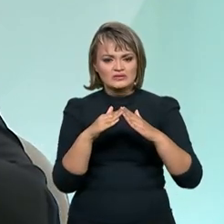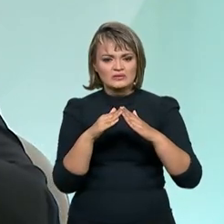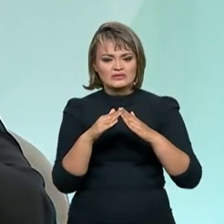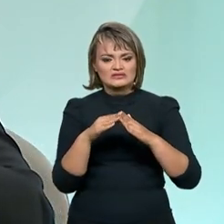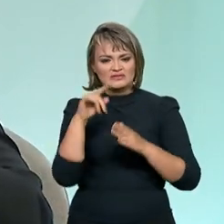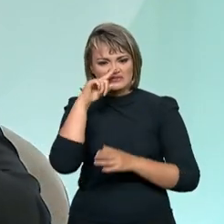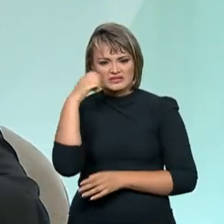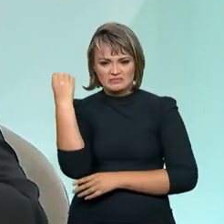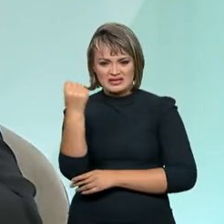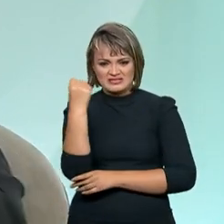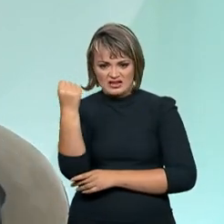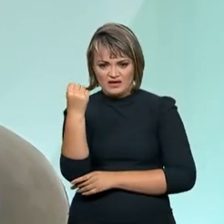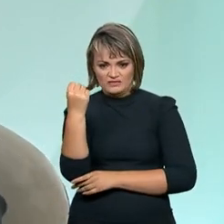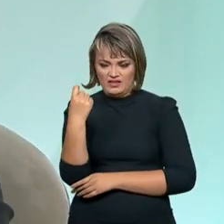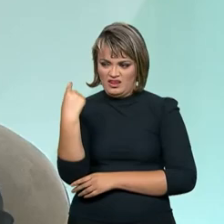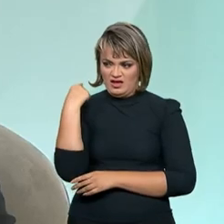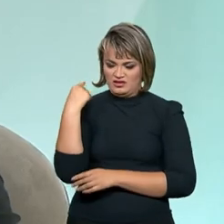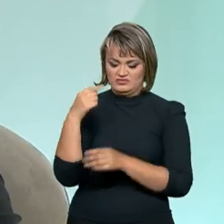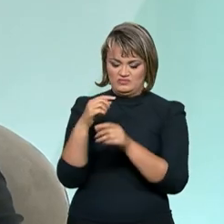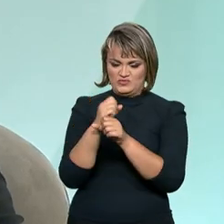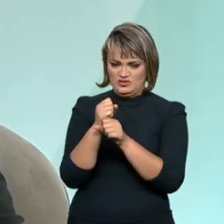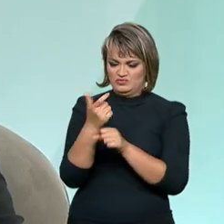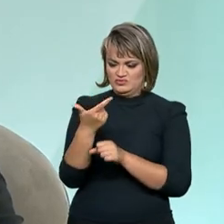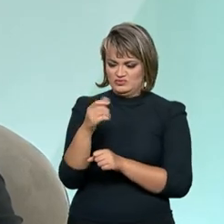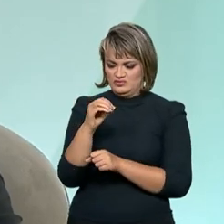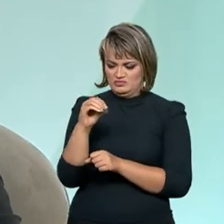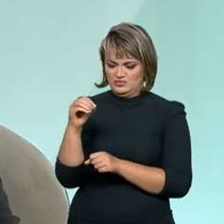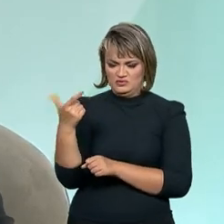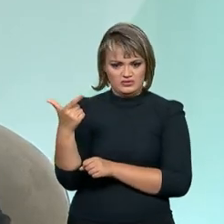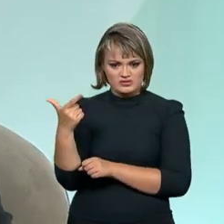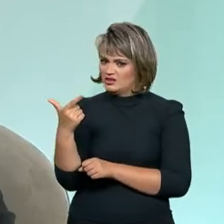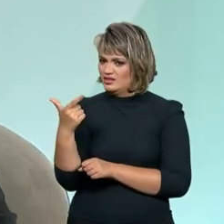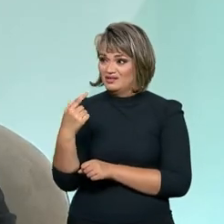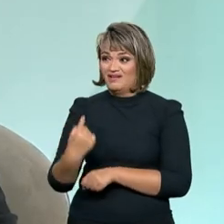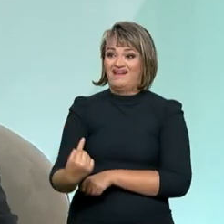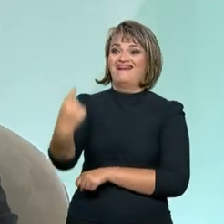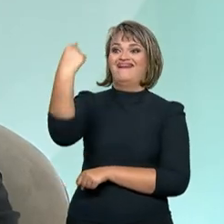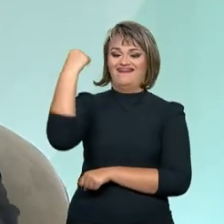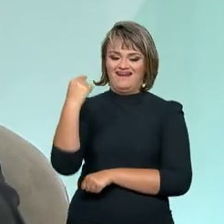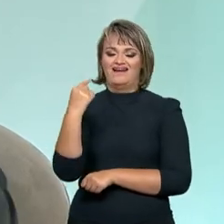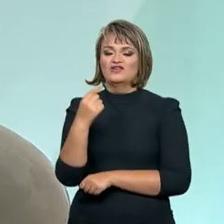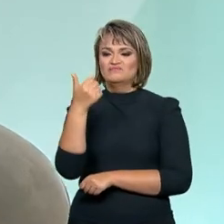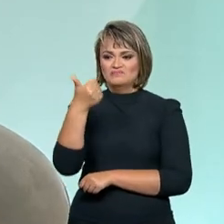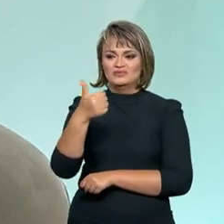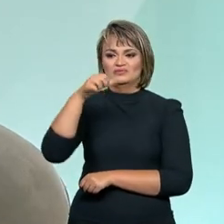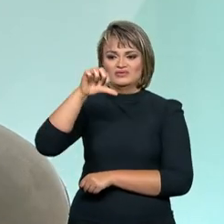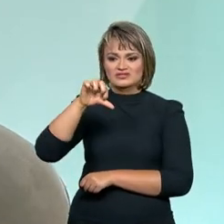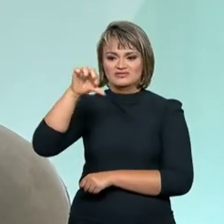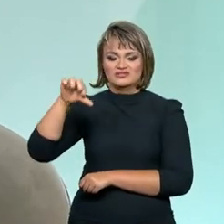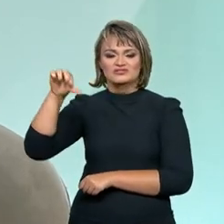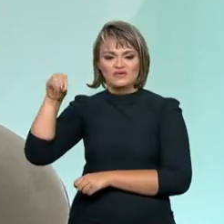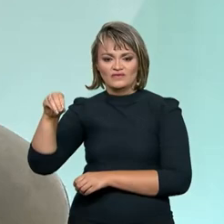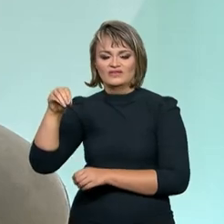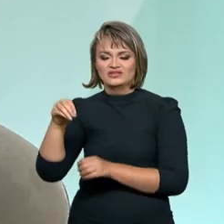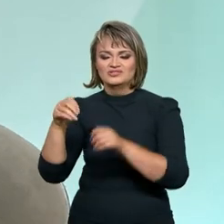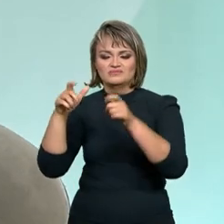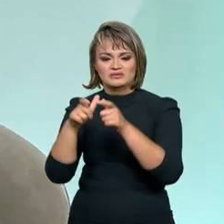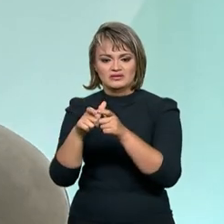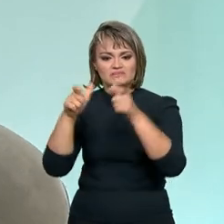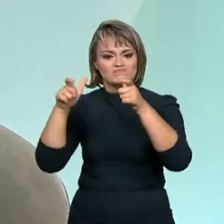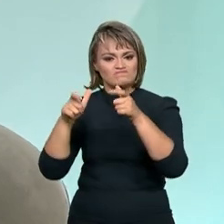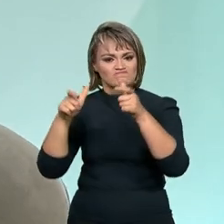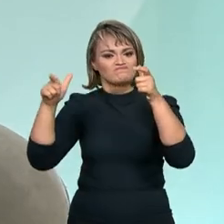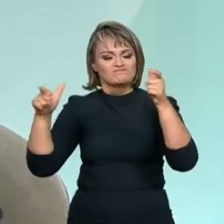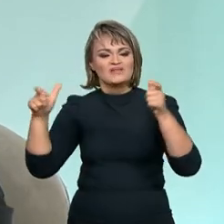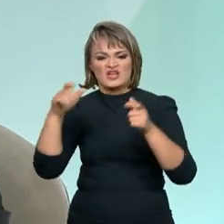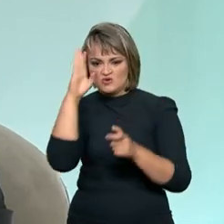não a partir de 2002. Já desde antes, na década de 90, a gente já observa estudos que apontam para esse crescimento. E não é só no